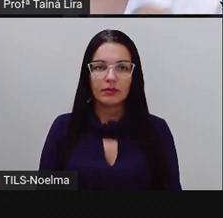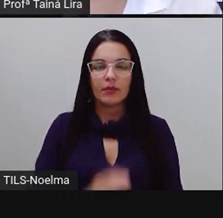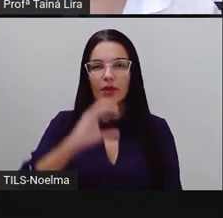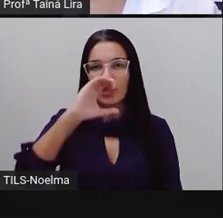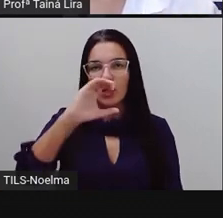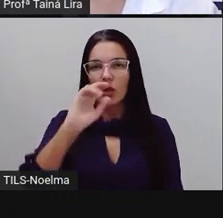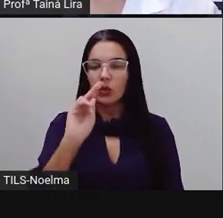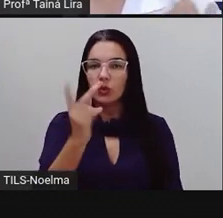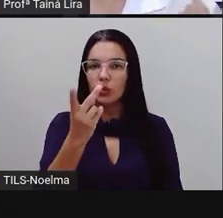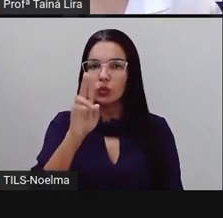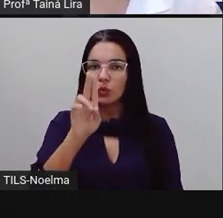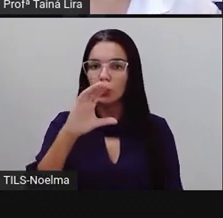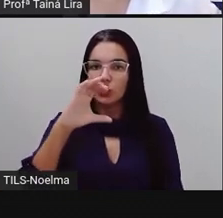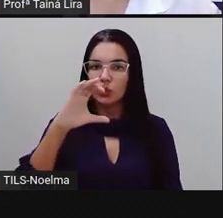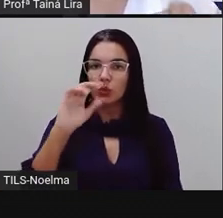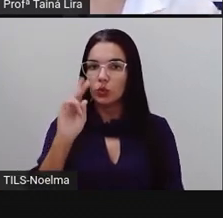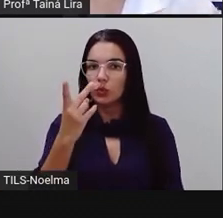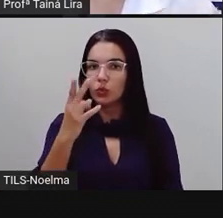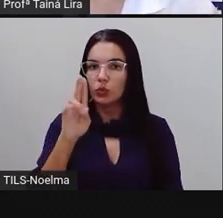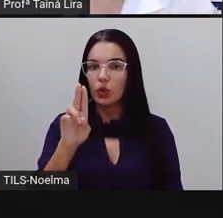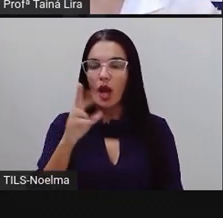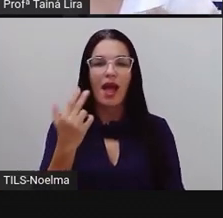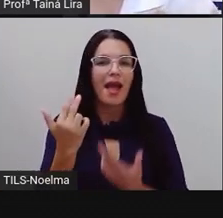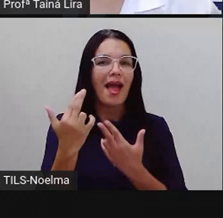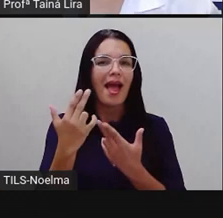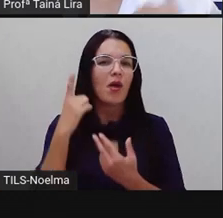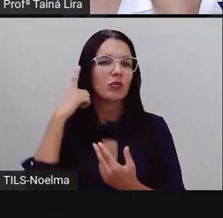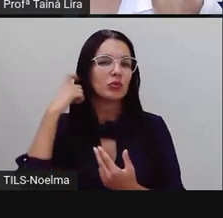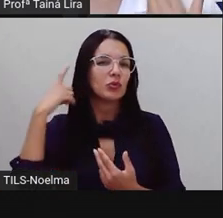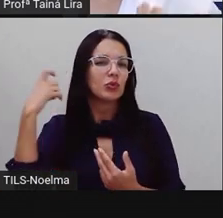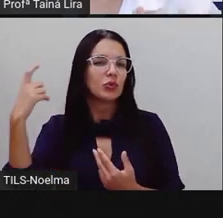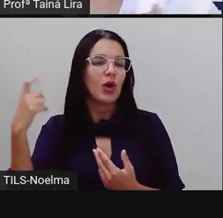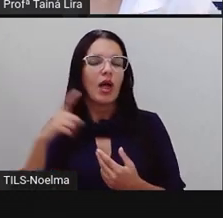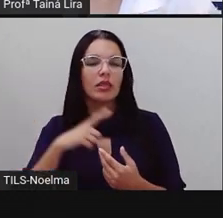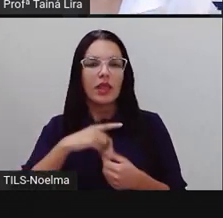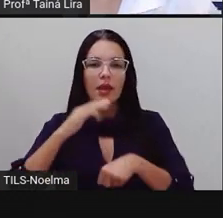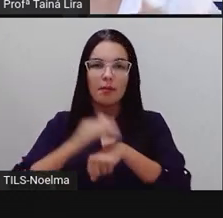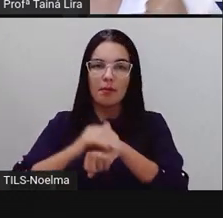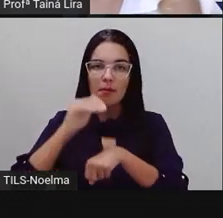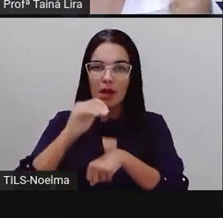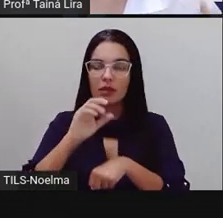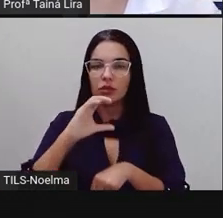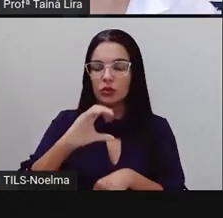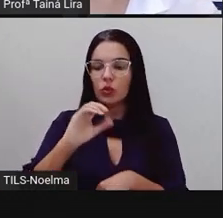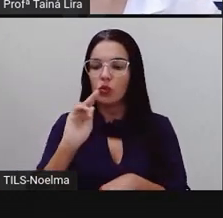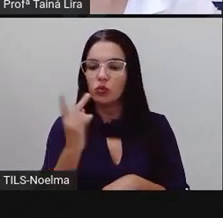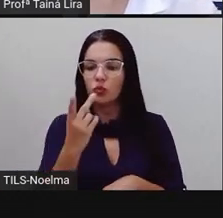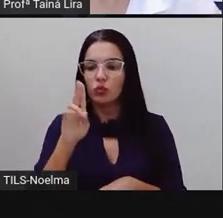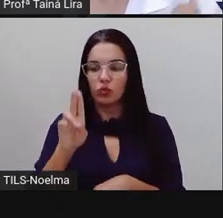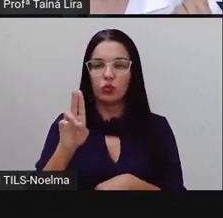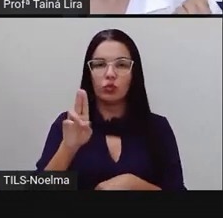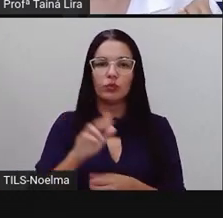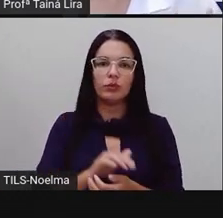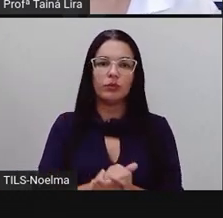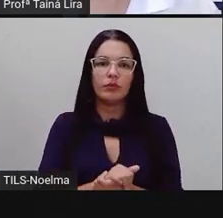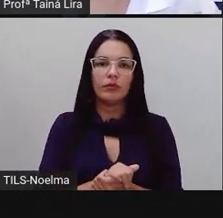chuchu, chuchu, então, sílaba forte, escrevemos com U.